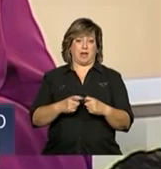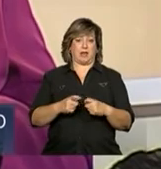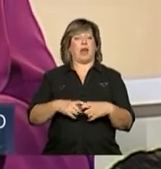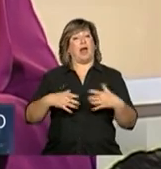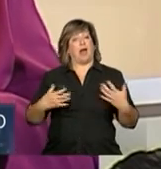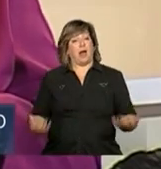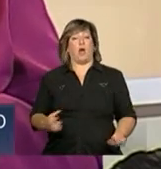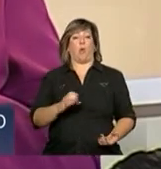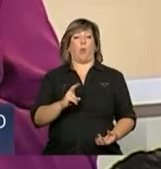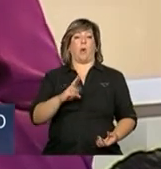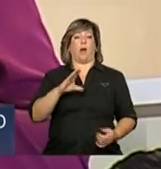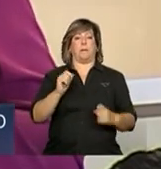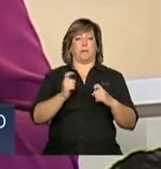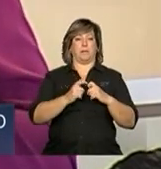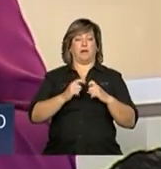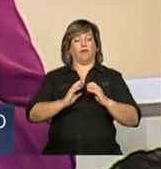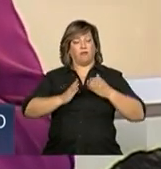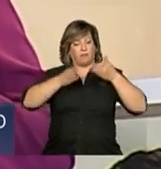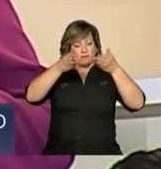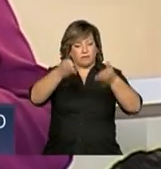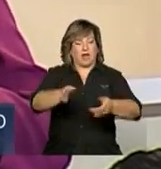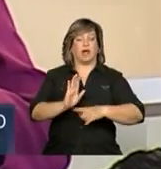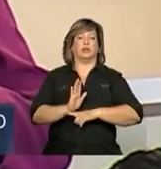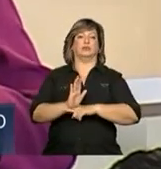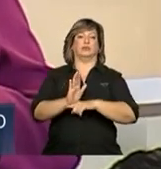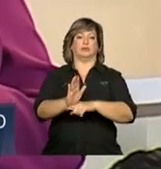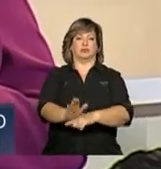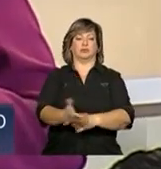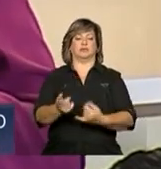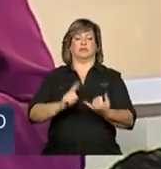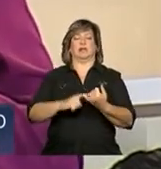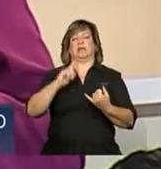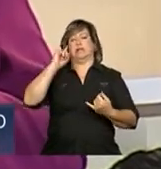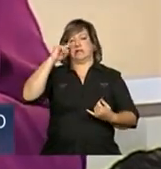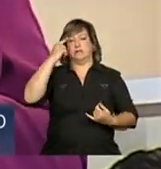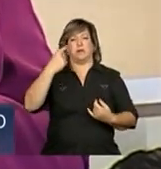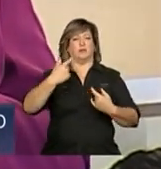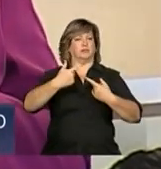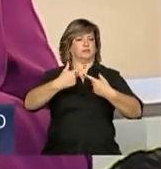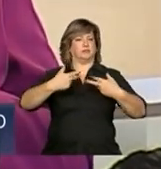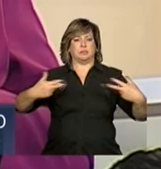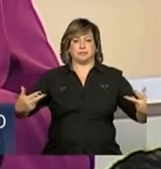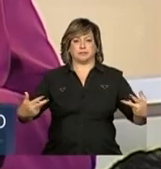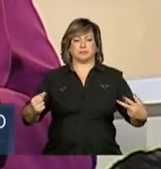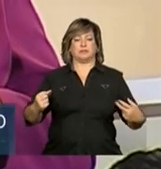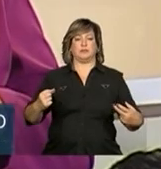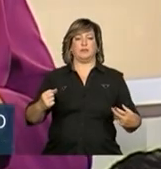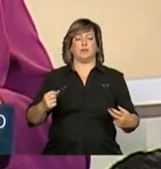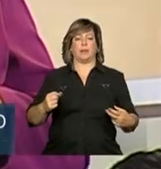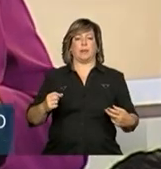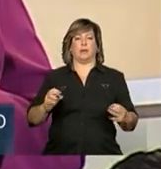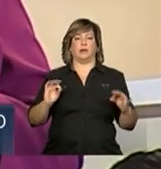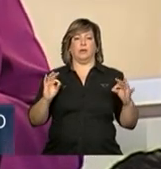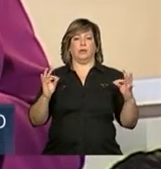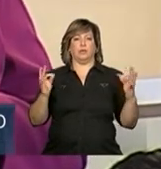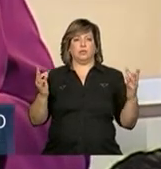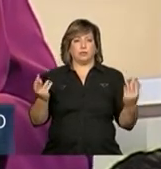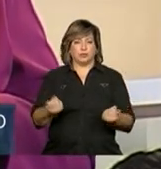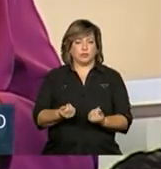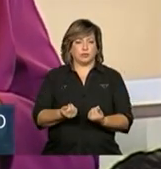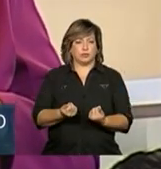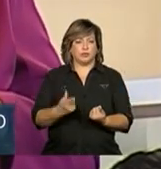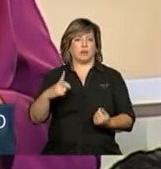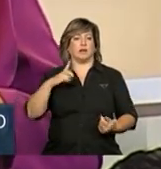cubanos, os estrangeiros, os españoles, todos os que de uma maneira ou outra dieron resposta